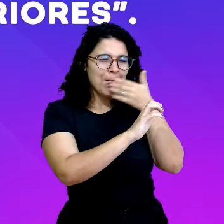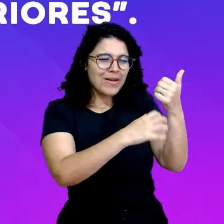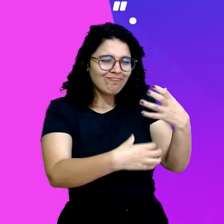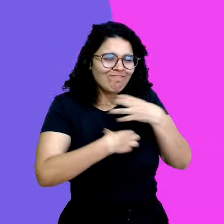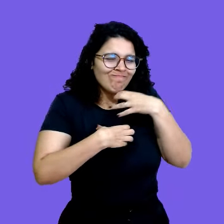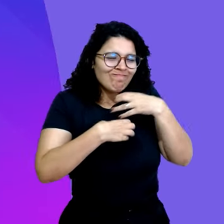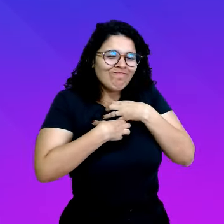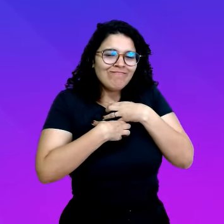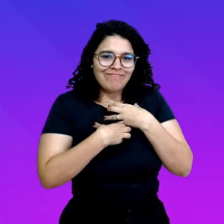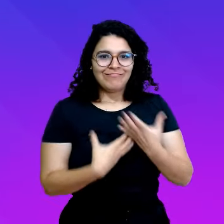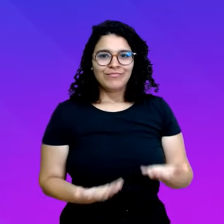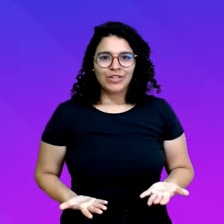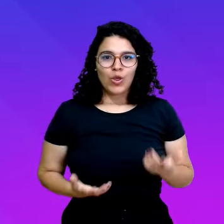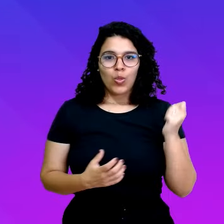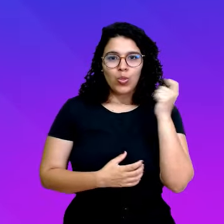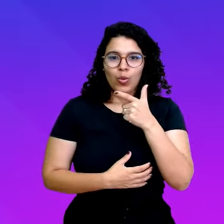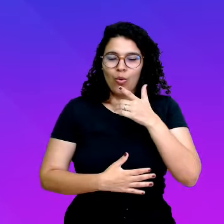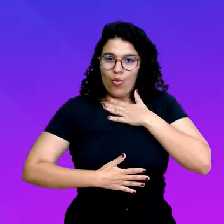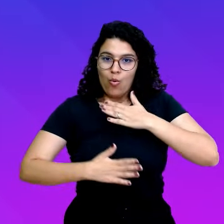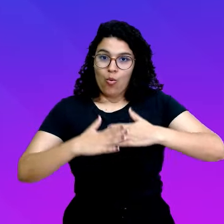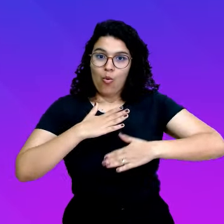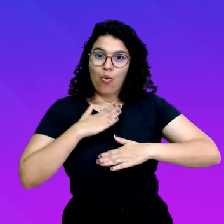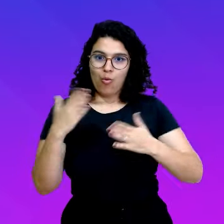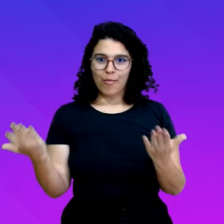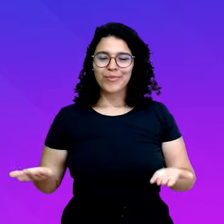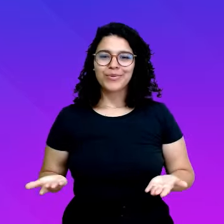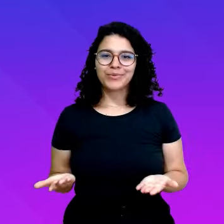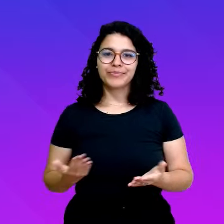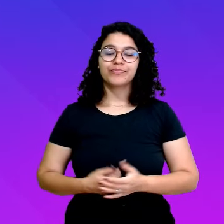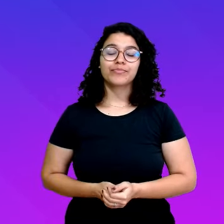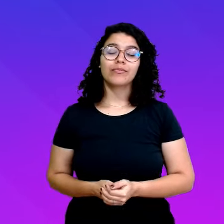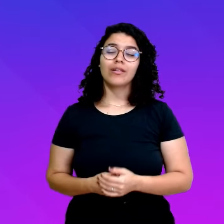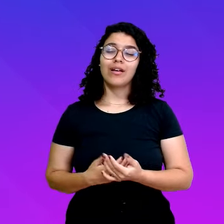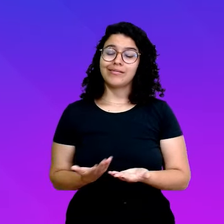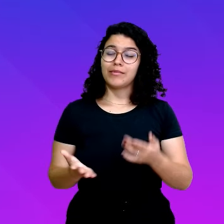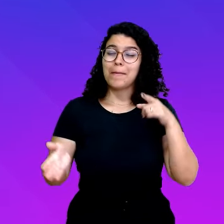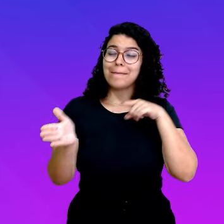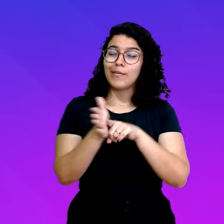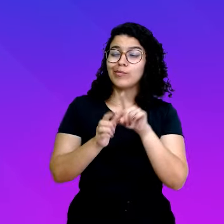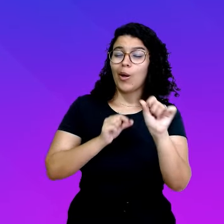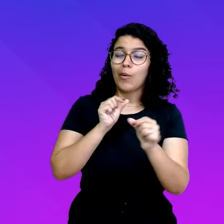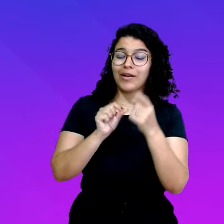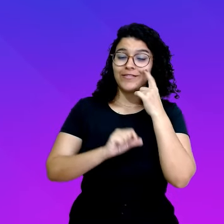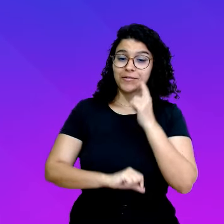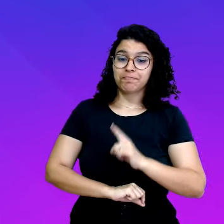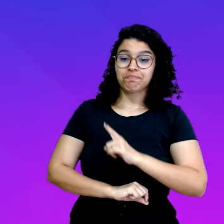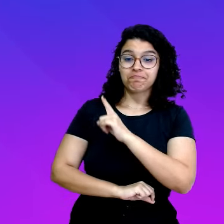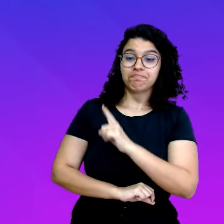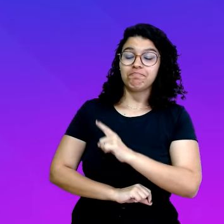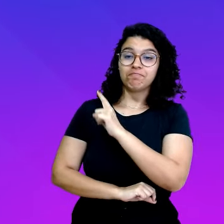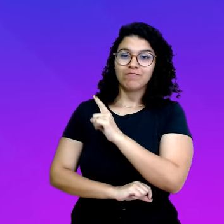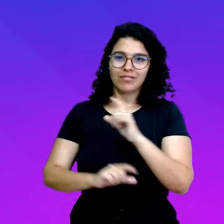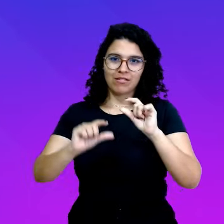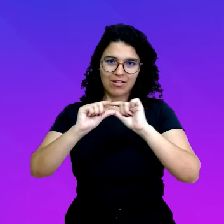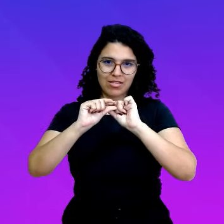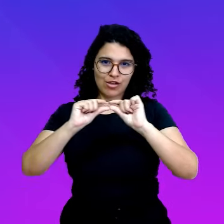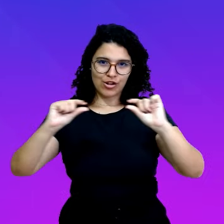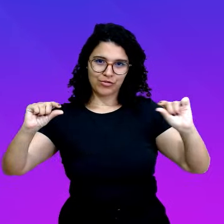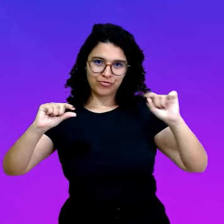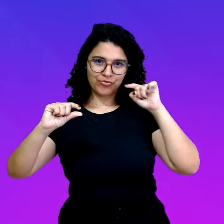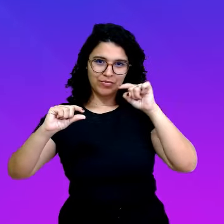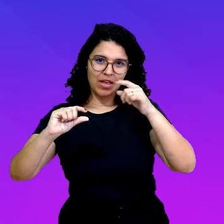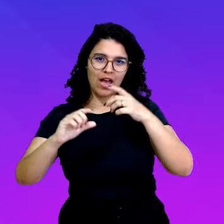superiores. A questão é a seguinte. No fragmento apresentado, o autor defende a tese de que